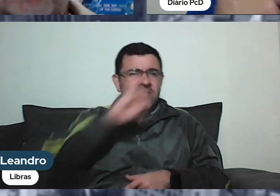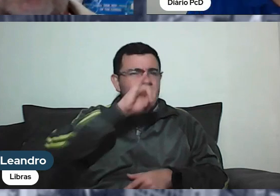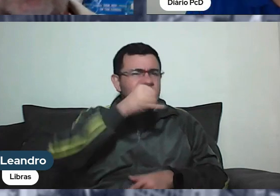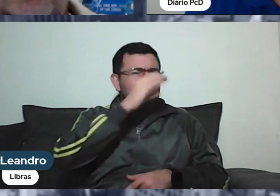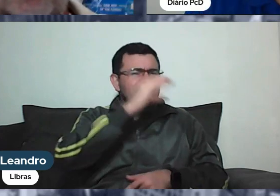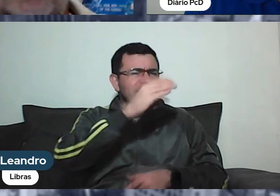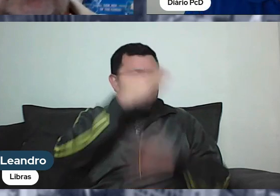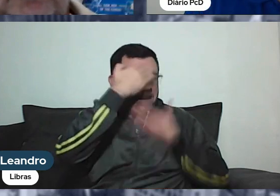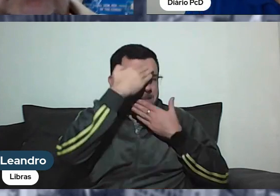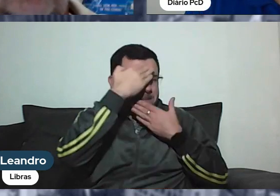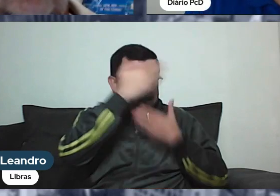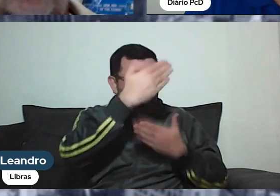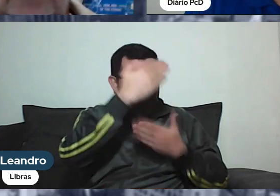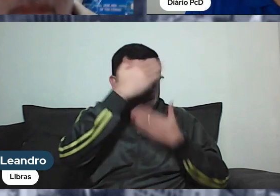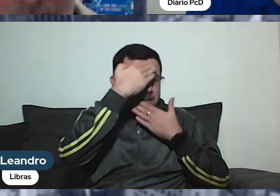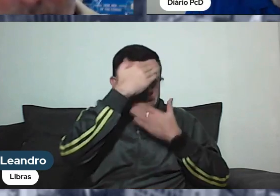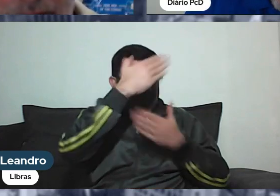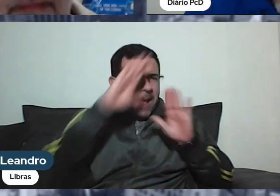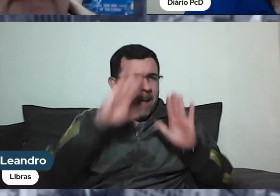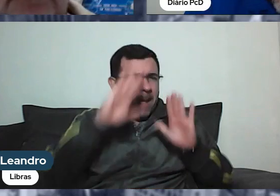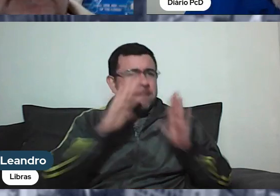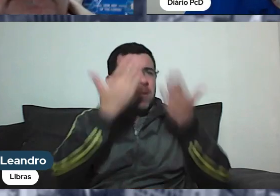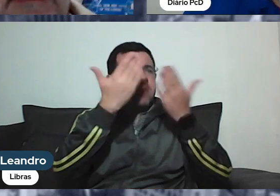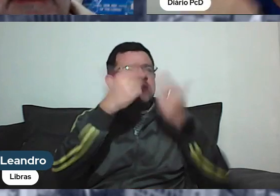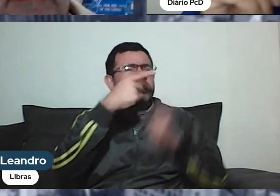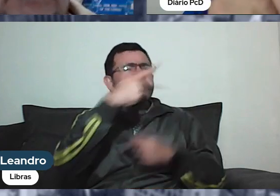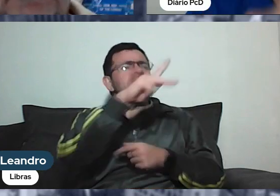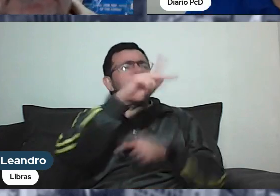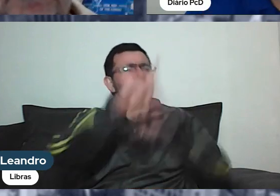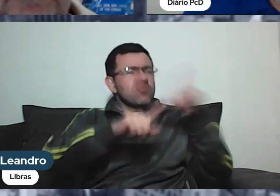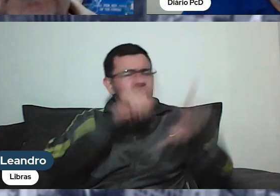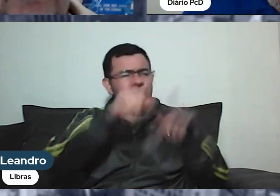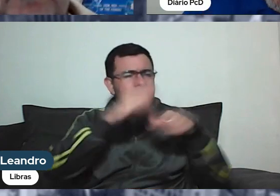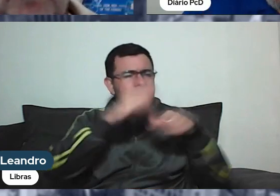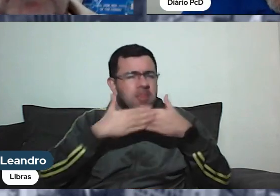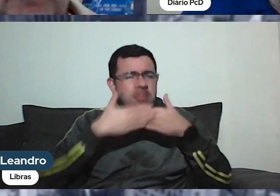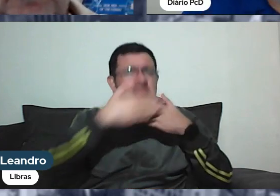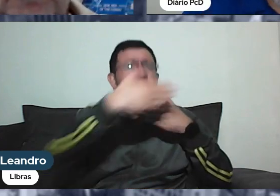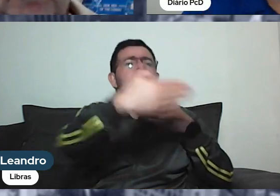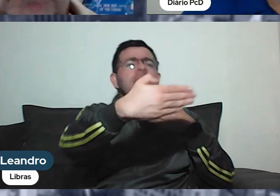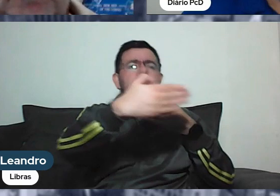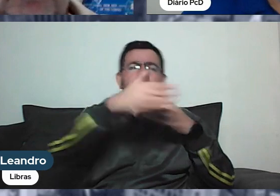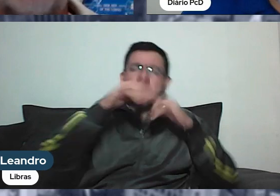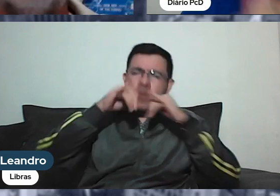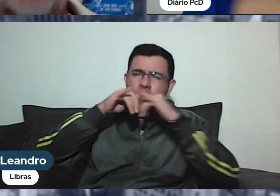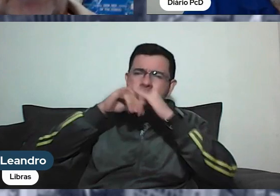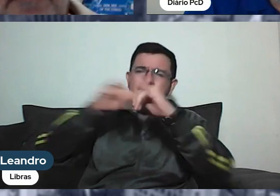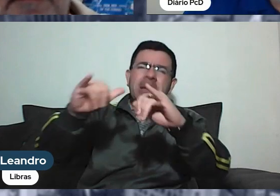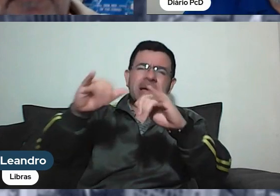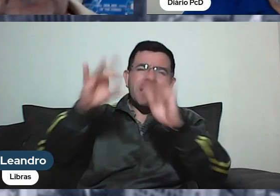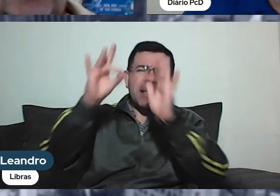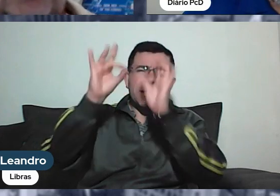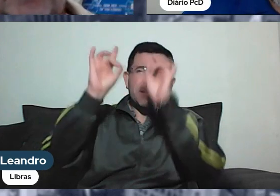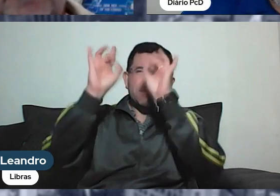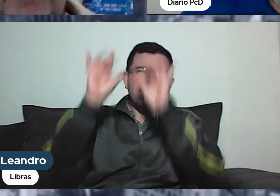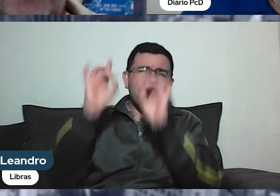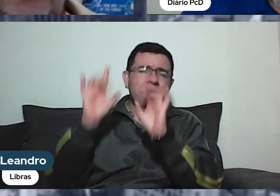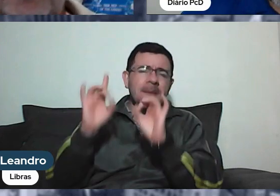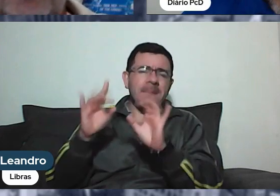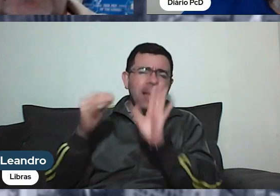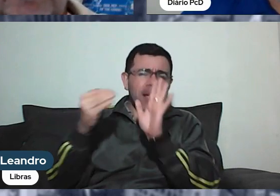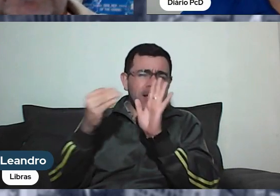muito obrigado, parabéns pelo seu trabalho, vamos em frente, você trouxe a notícia com exclusividade para todo o Brasil,